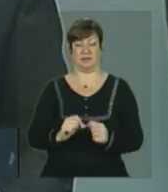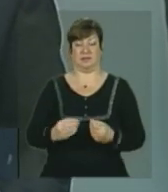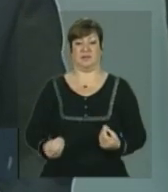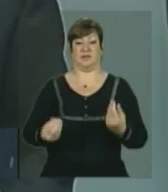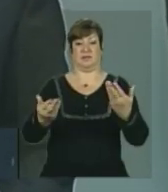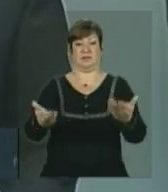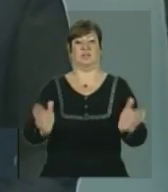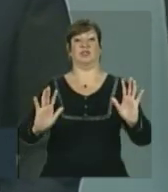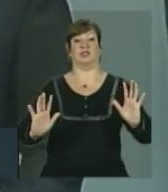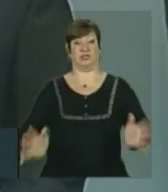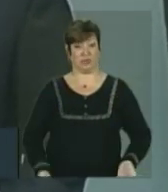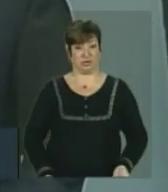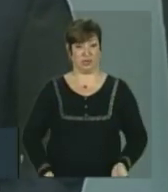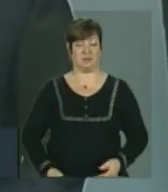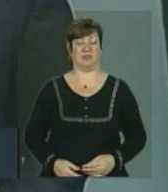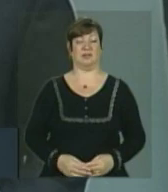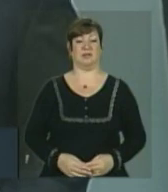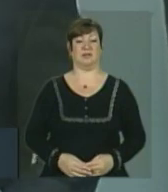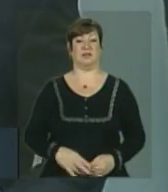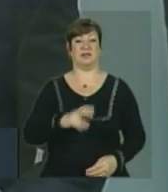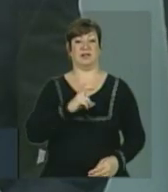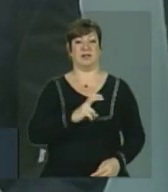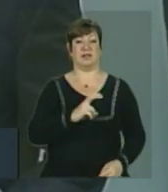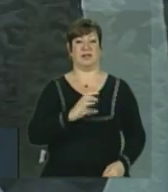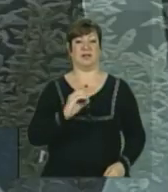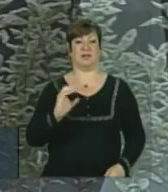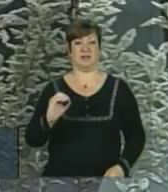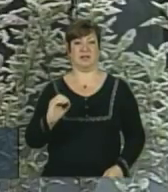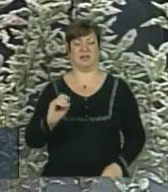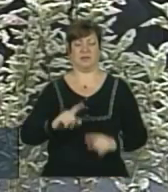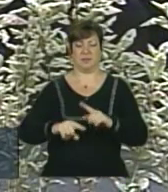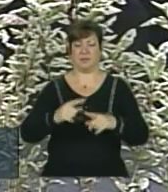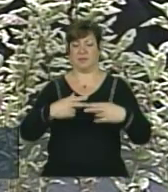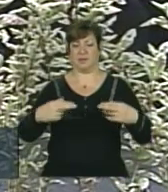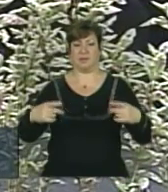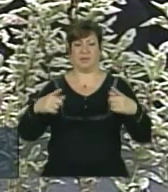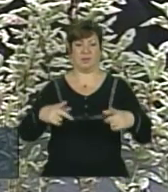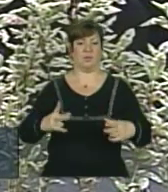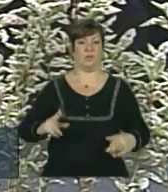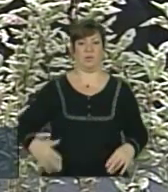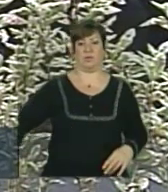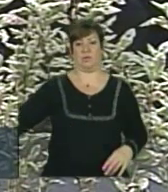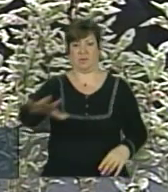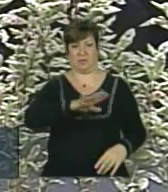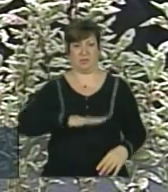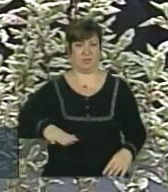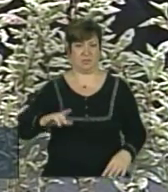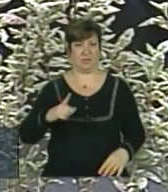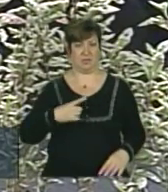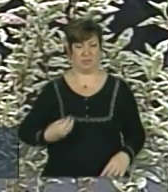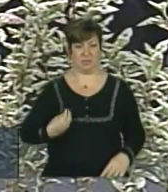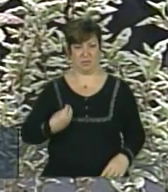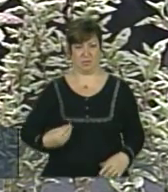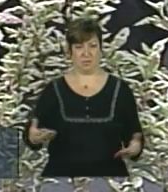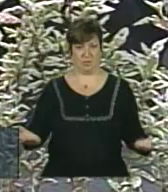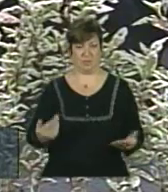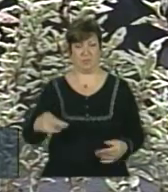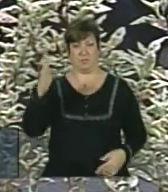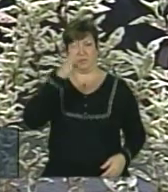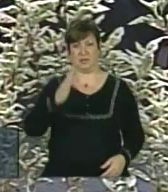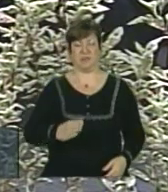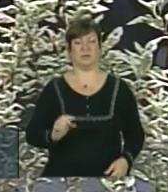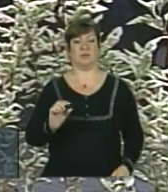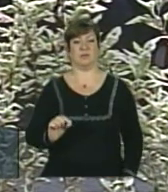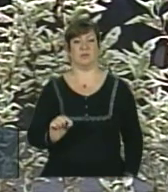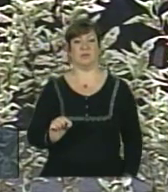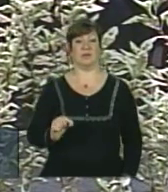entregue já 500 equipamentos desses no Brasil que estão em funcionamento, eu não tinha